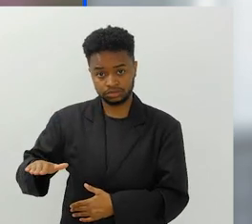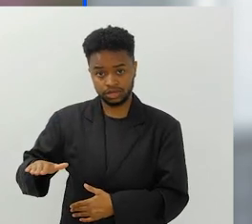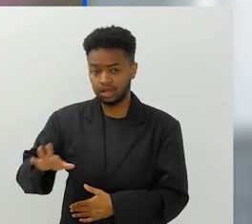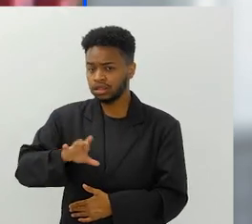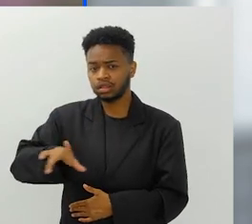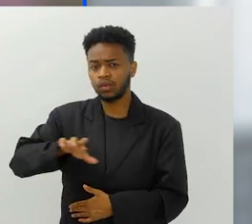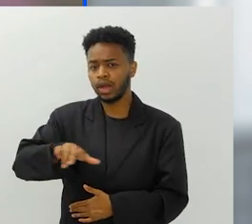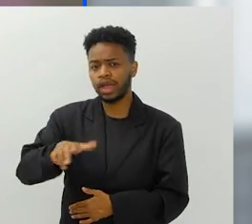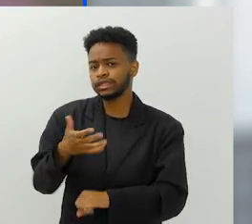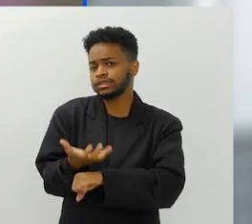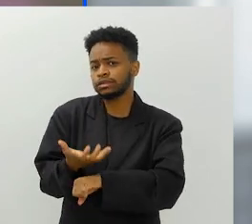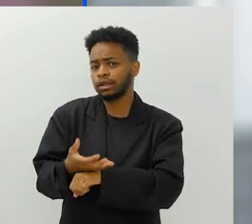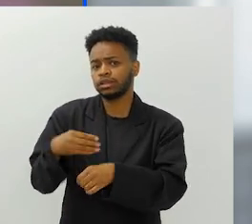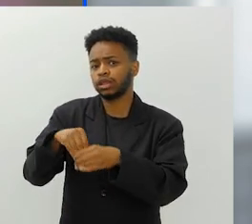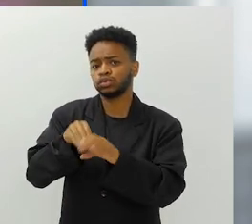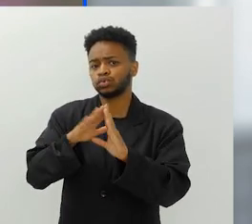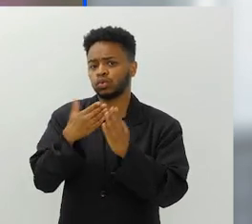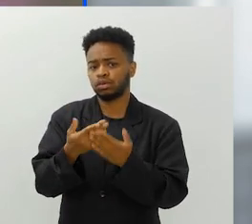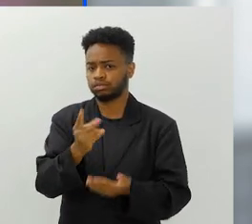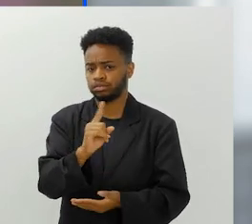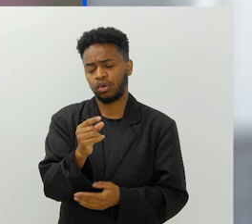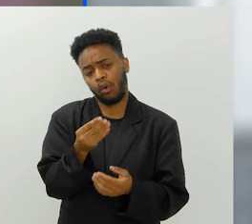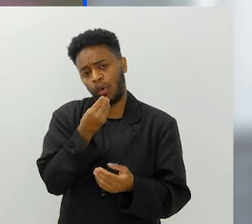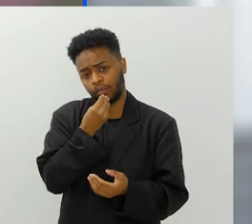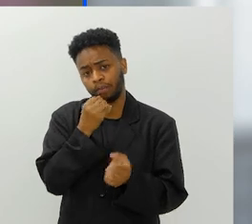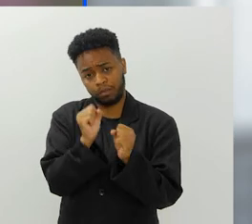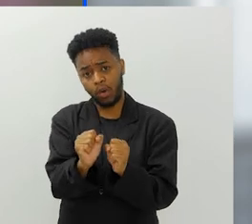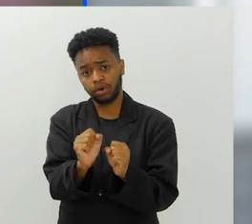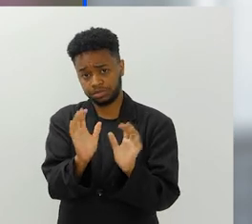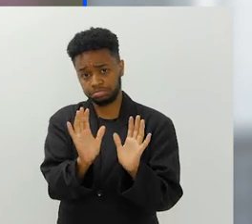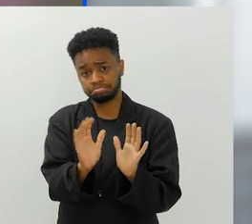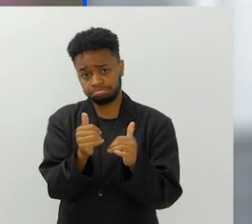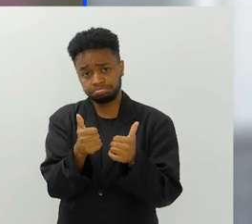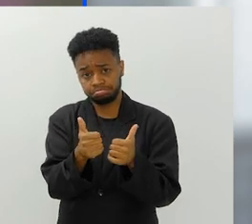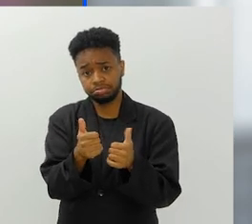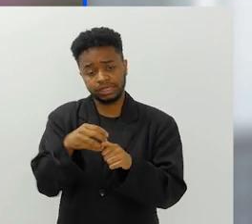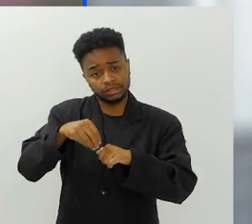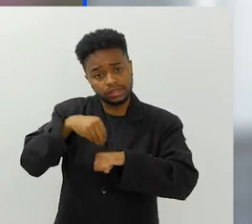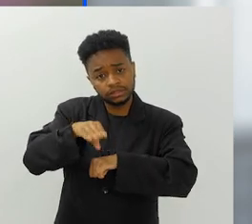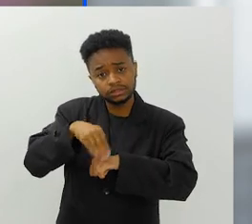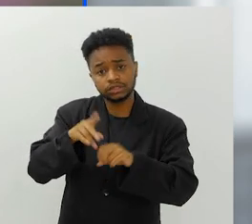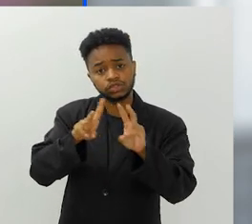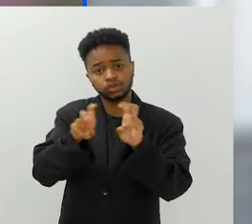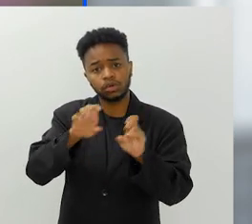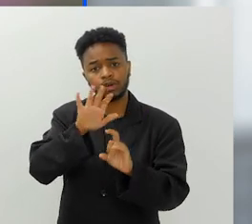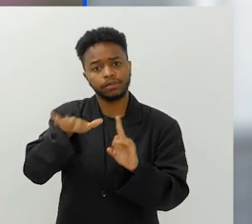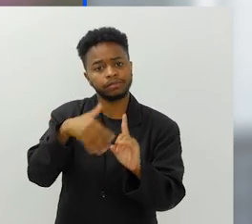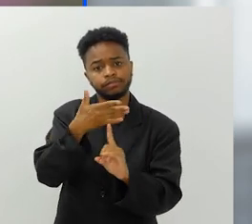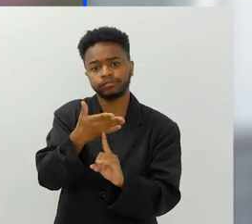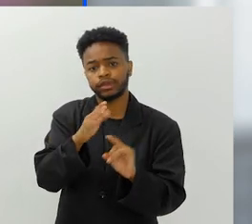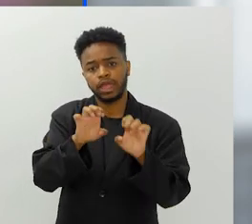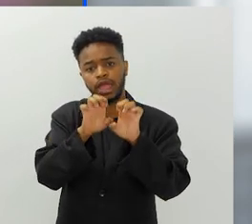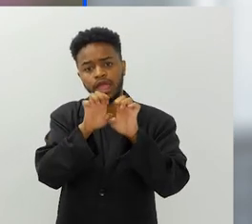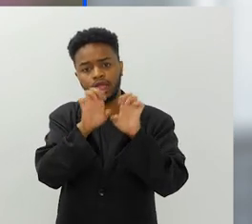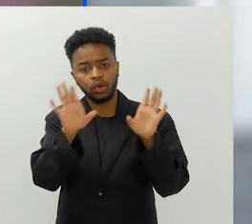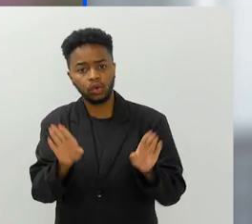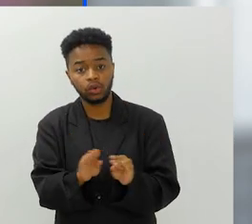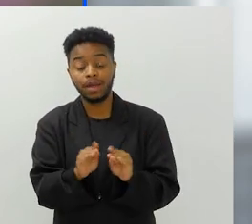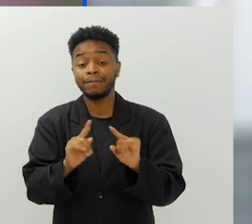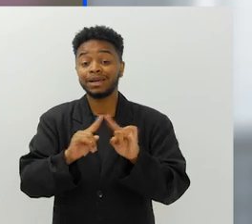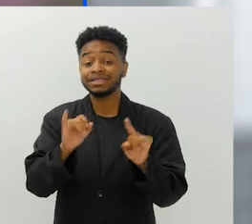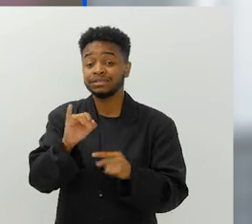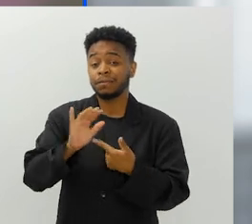Eu não estou falando de disciplinas numa escola, que, claro, você pode ter uma disciplina mais de educação ambiental, ecologia, etc.